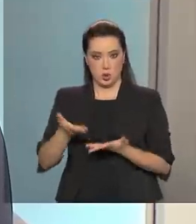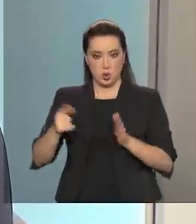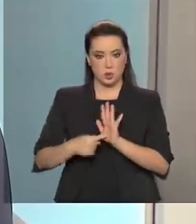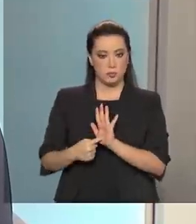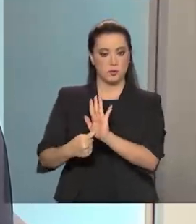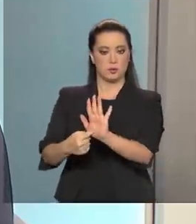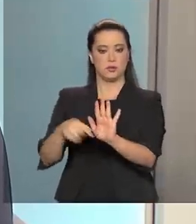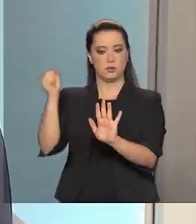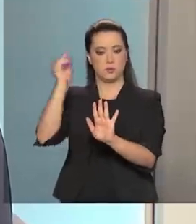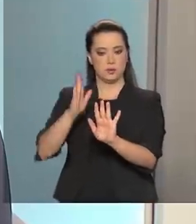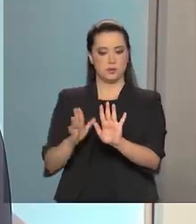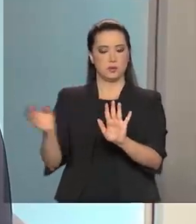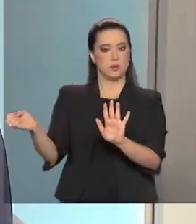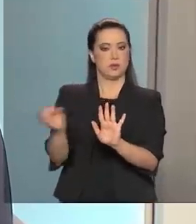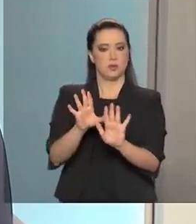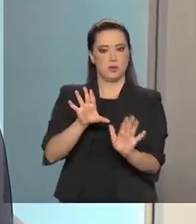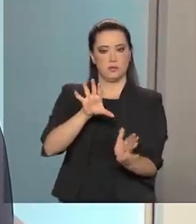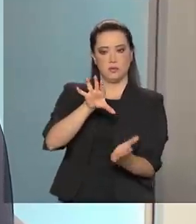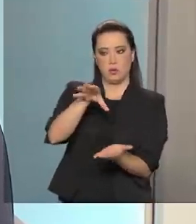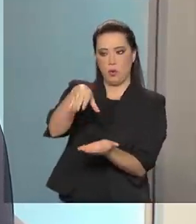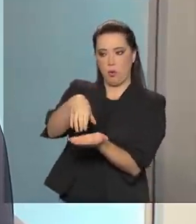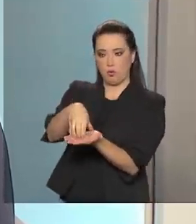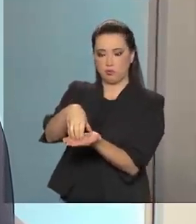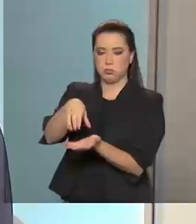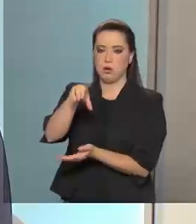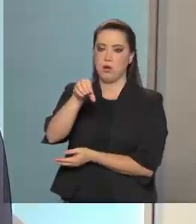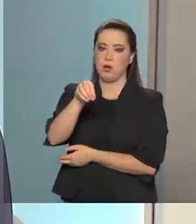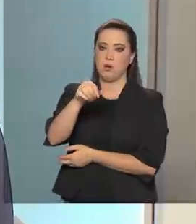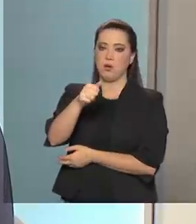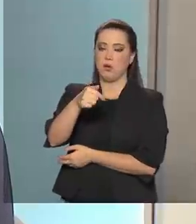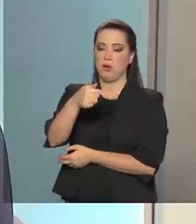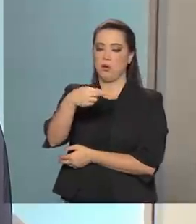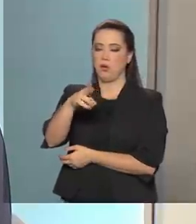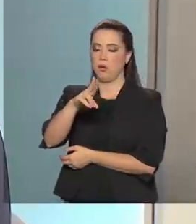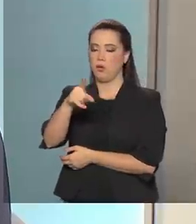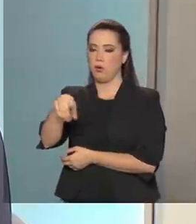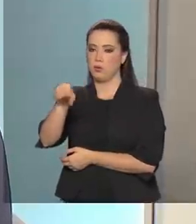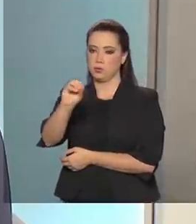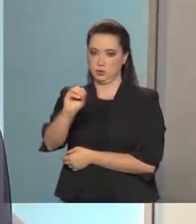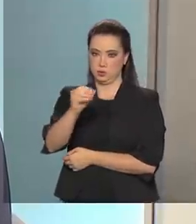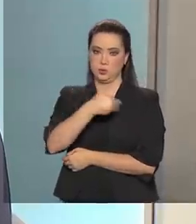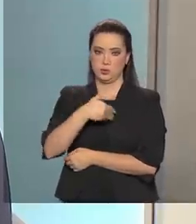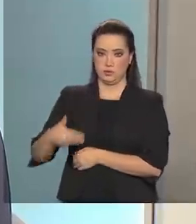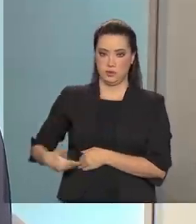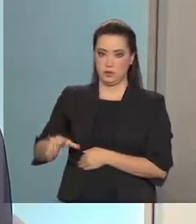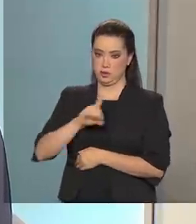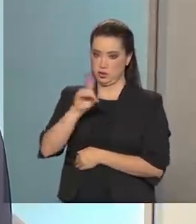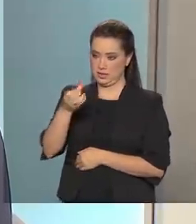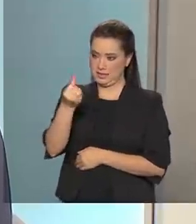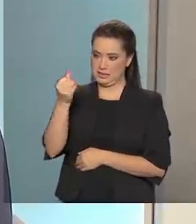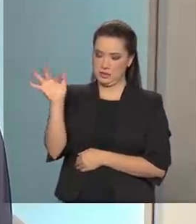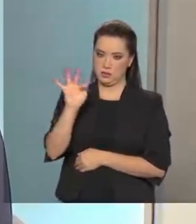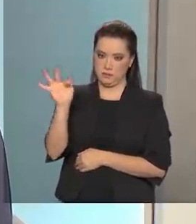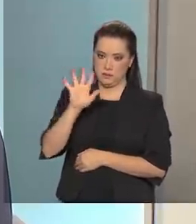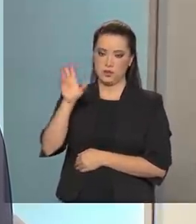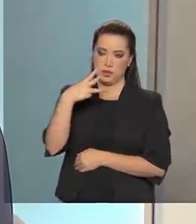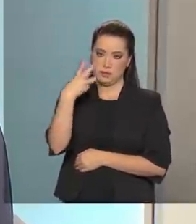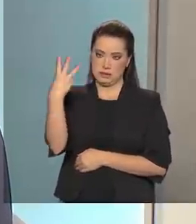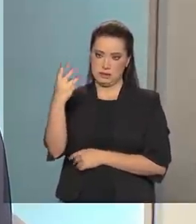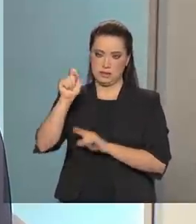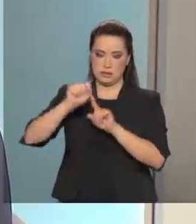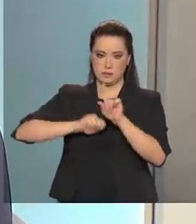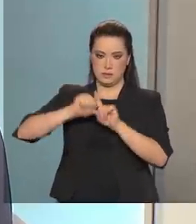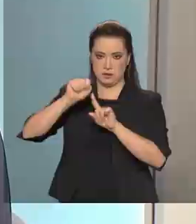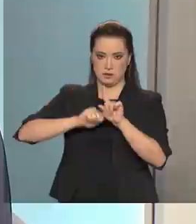Brasil esse novo órgão do governo que no próximo dia 6 de fevereiro completa três meses. Então, a